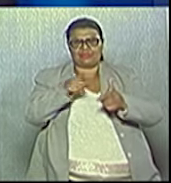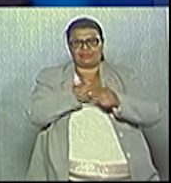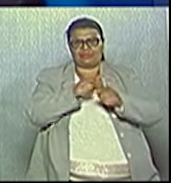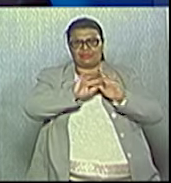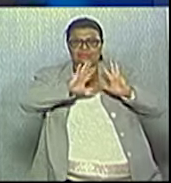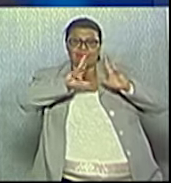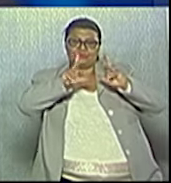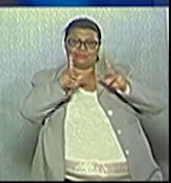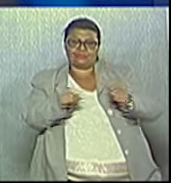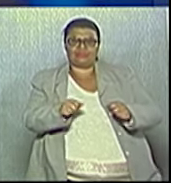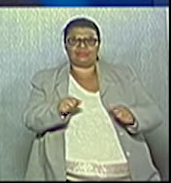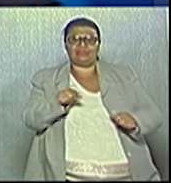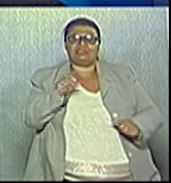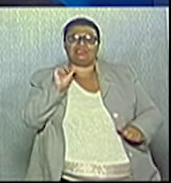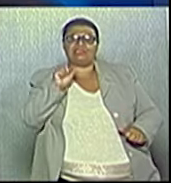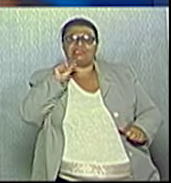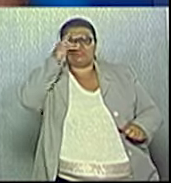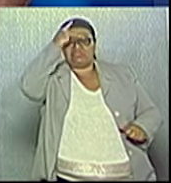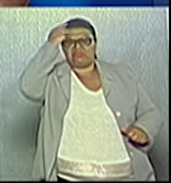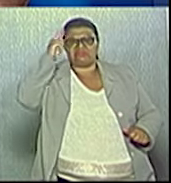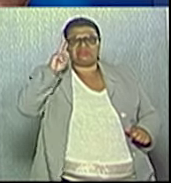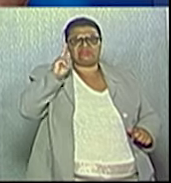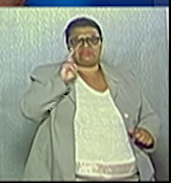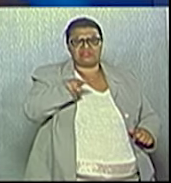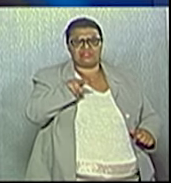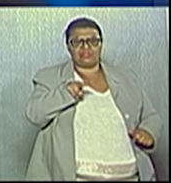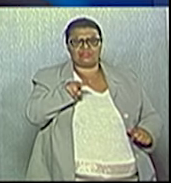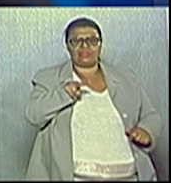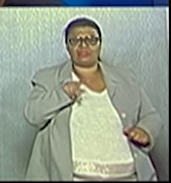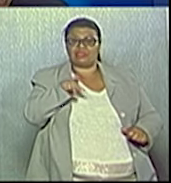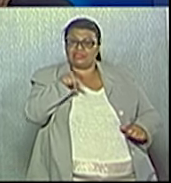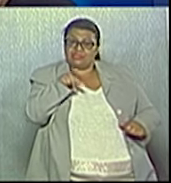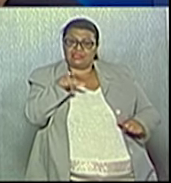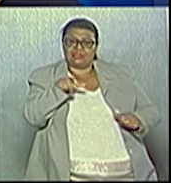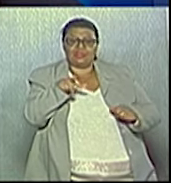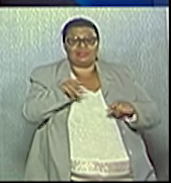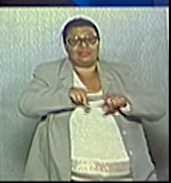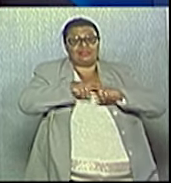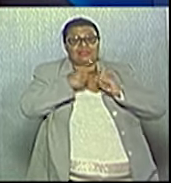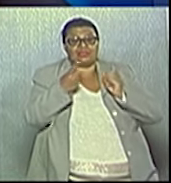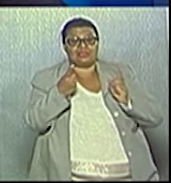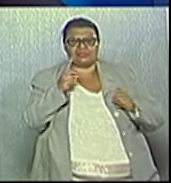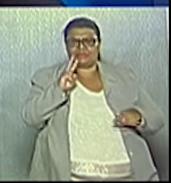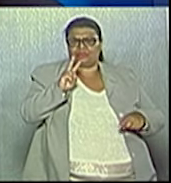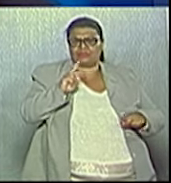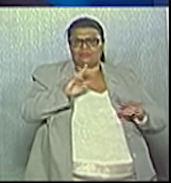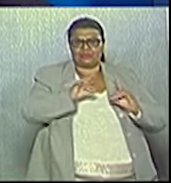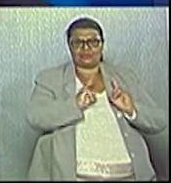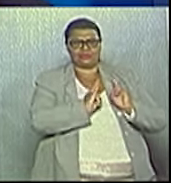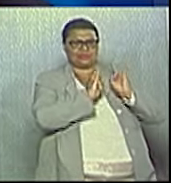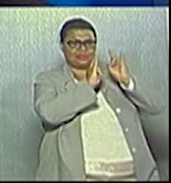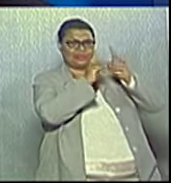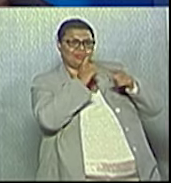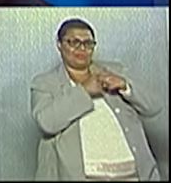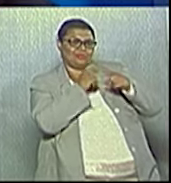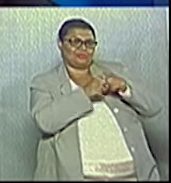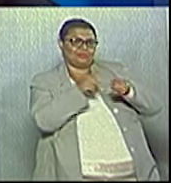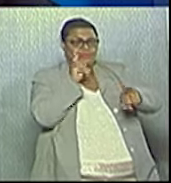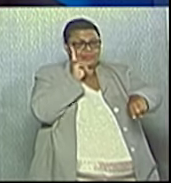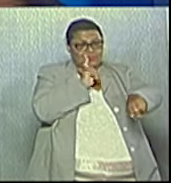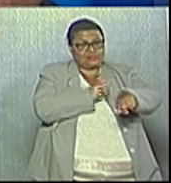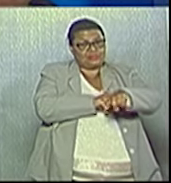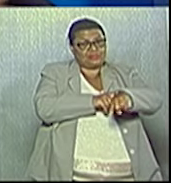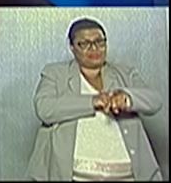10 segundos. Quem fiscaliza as obras da prefeitura é ele, vereador. Mas ele não se fiscalizou aquela obra, porque nesse momento ele estava